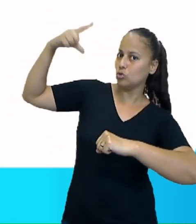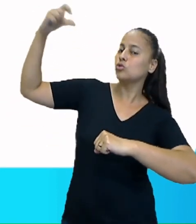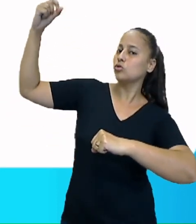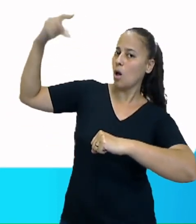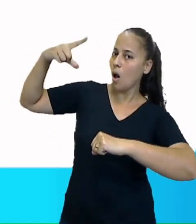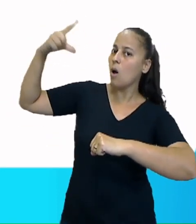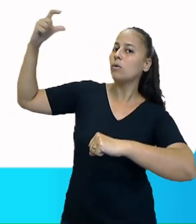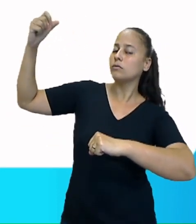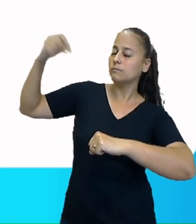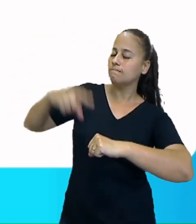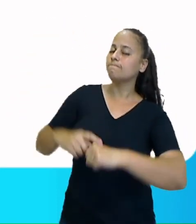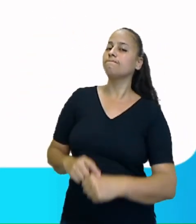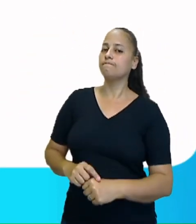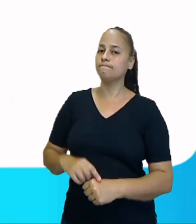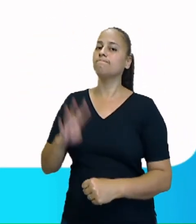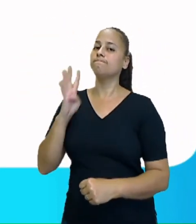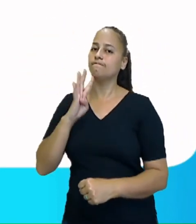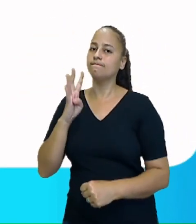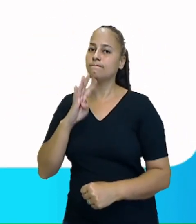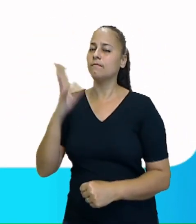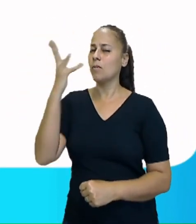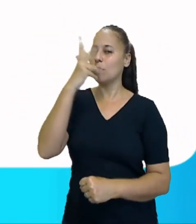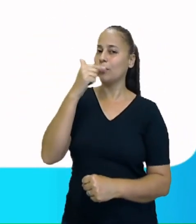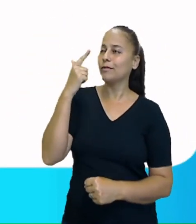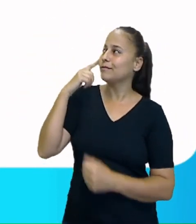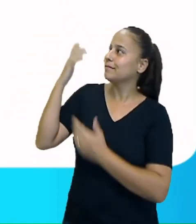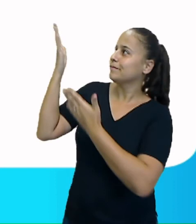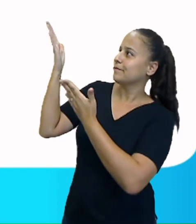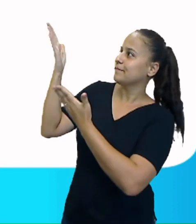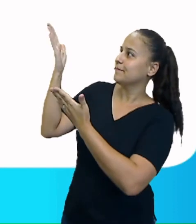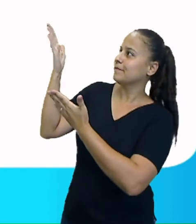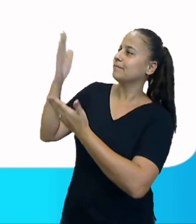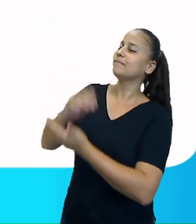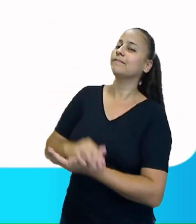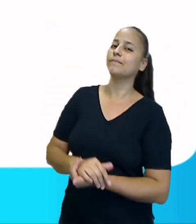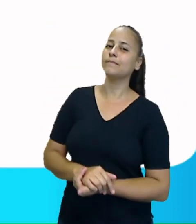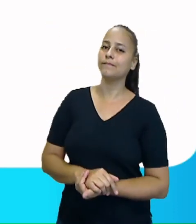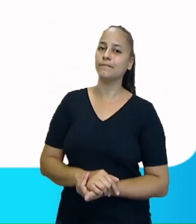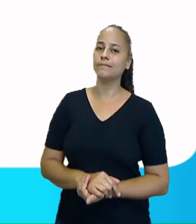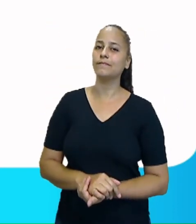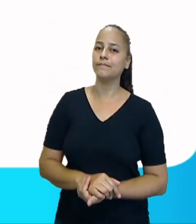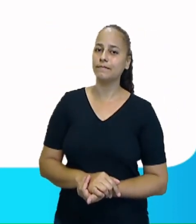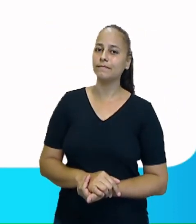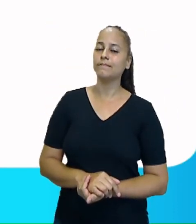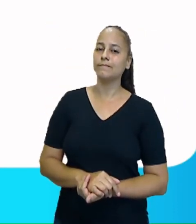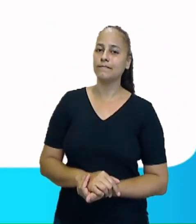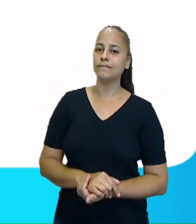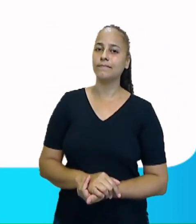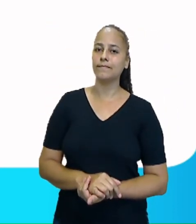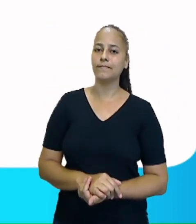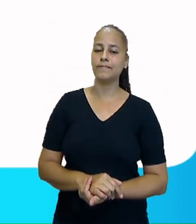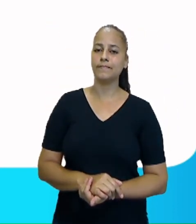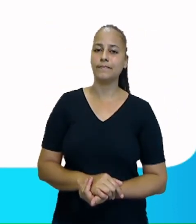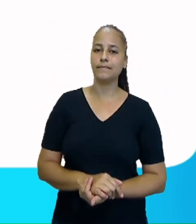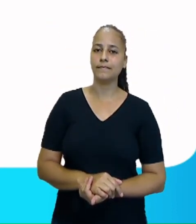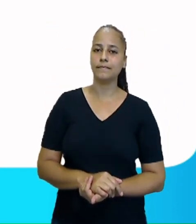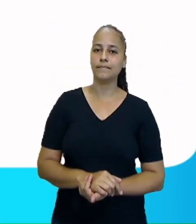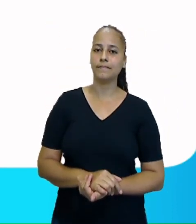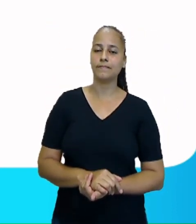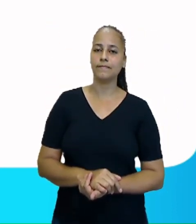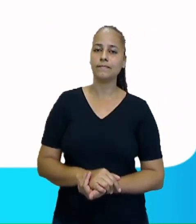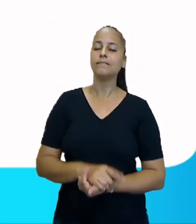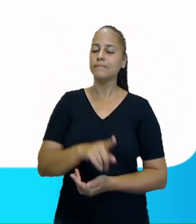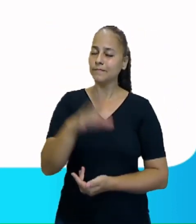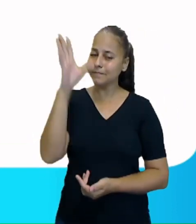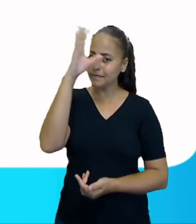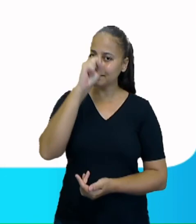sol. Olha só que legal. A gente sabe que é uma animação, né? Mas ficou para